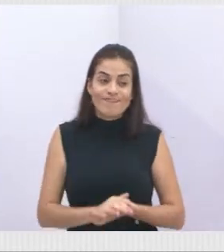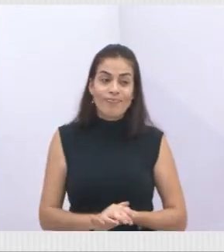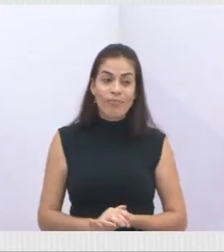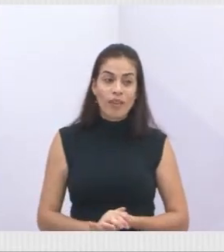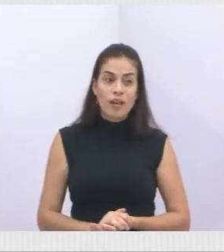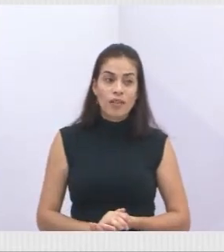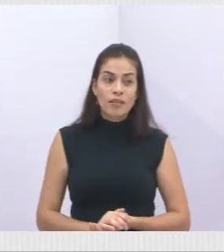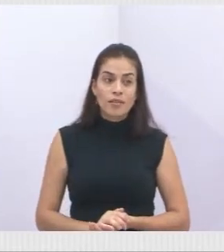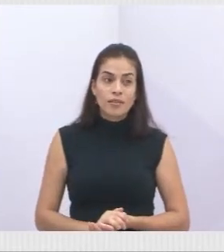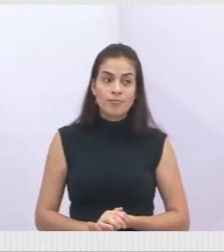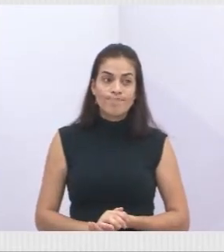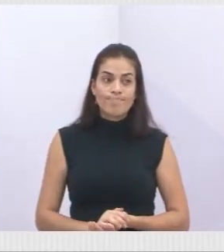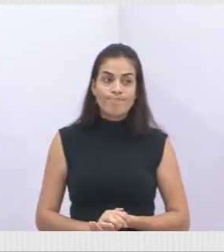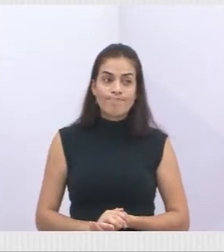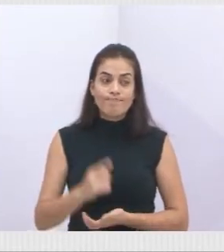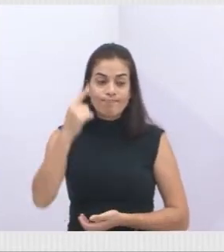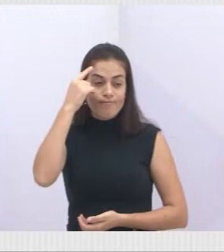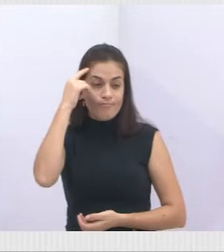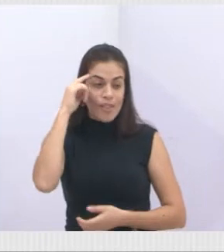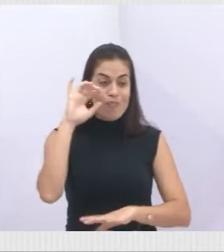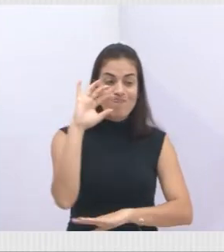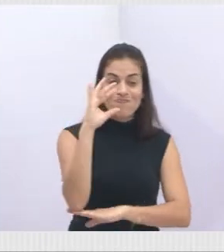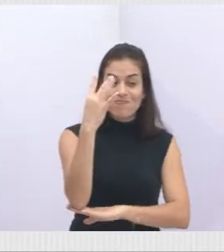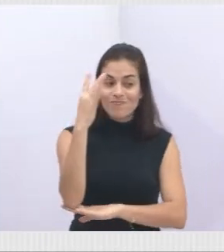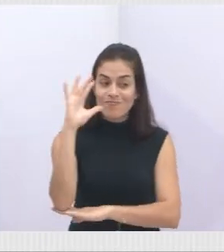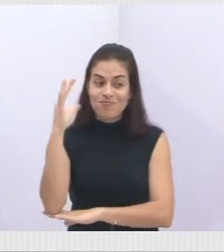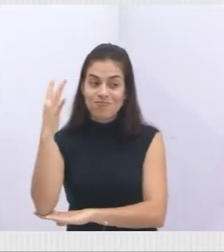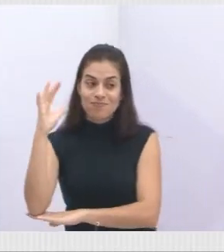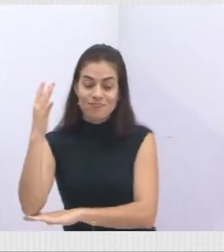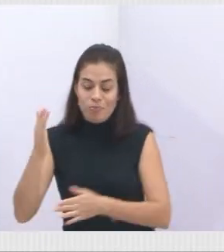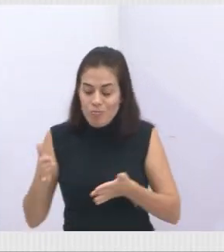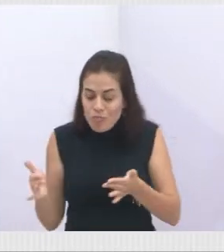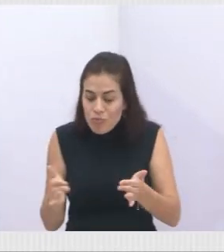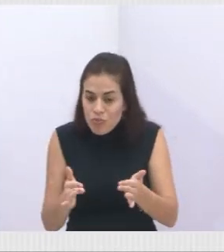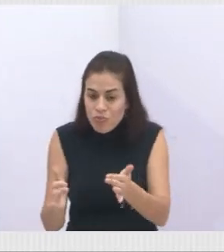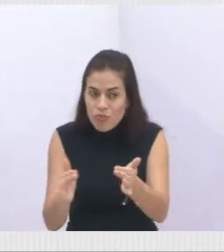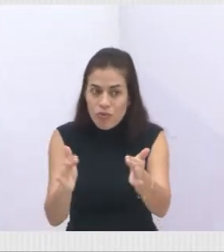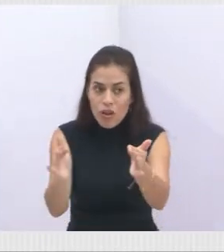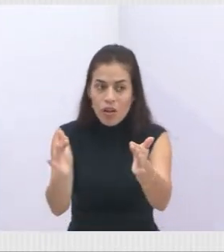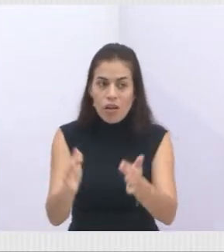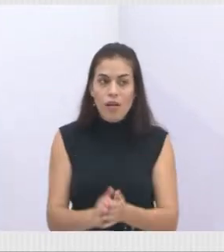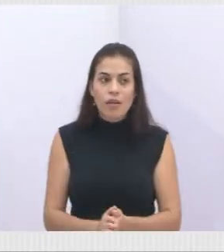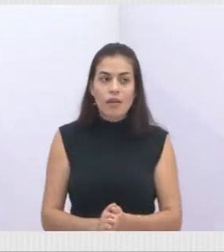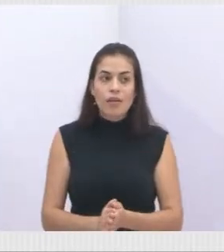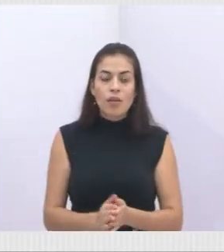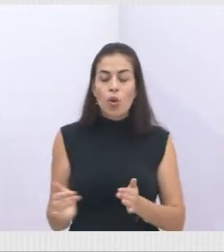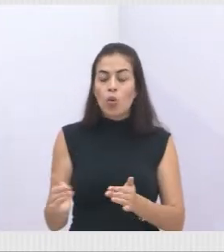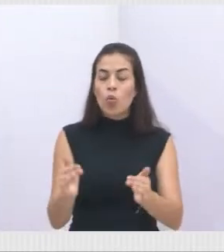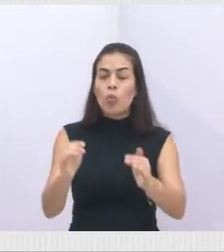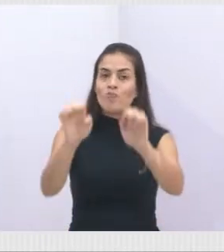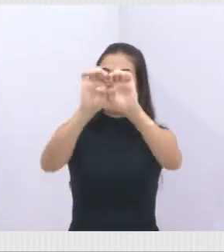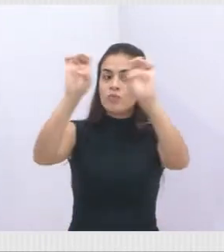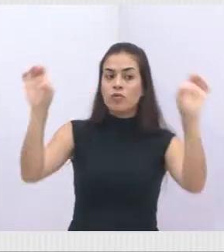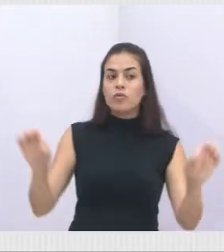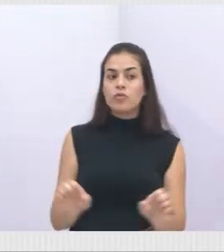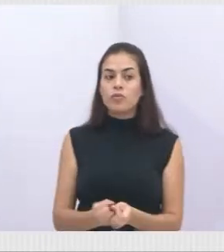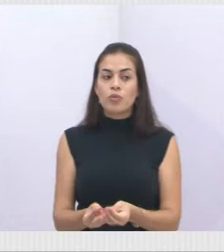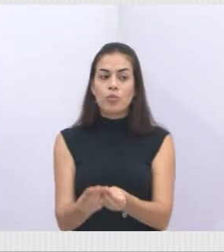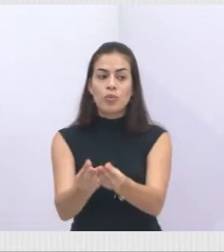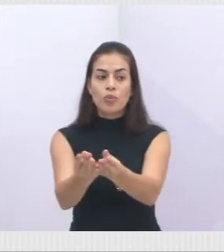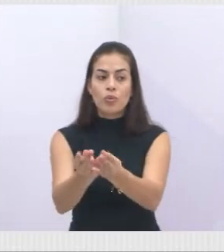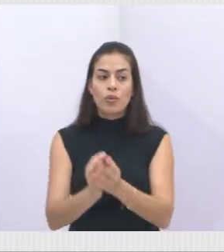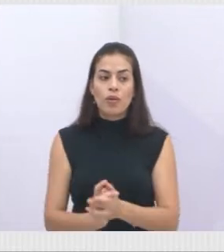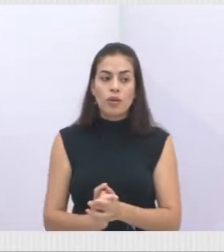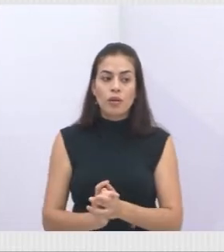em termos de reflorestamento e a criação de corredores ecológicos, que tem a importância de ter fluxo